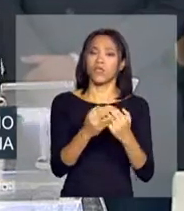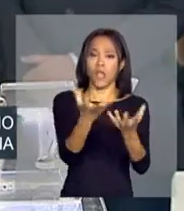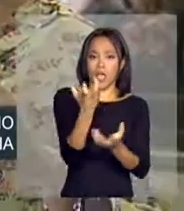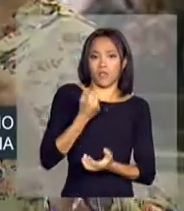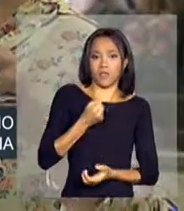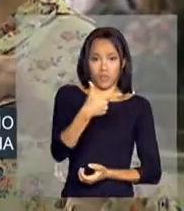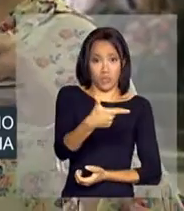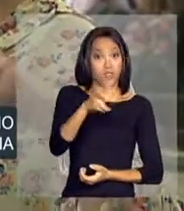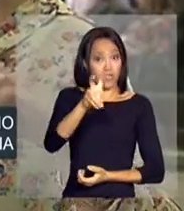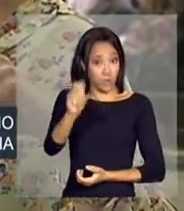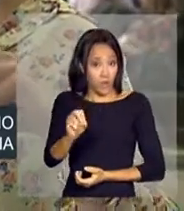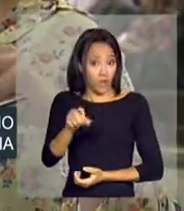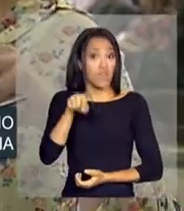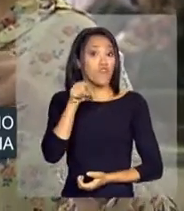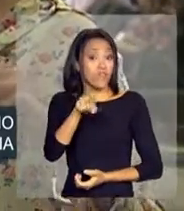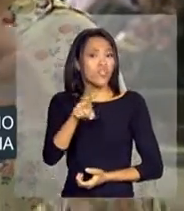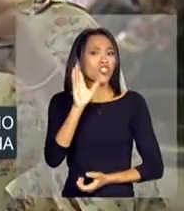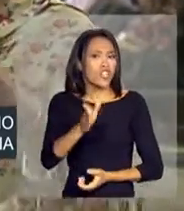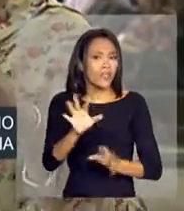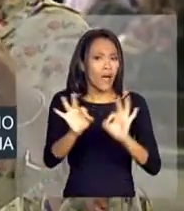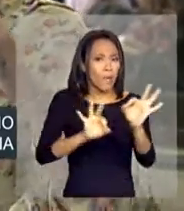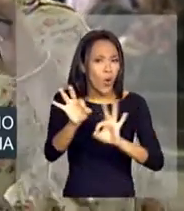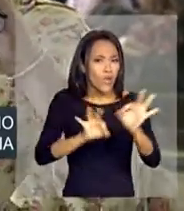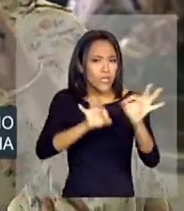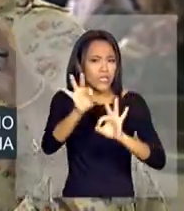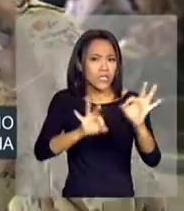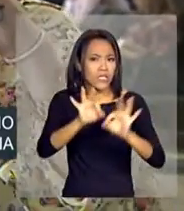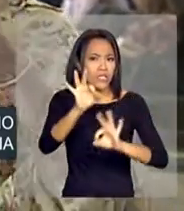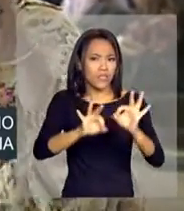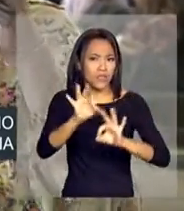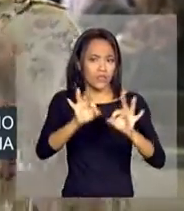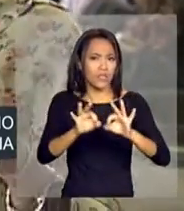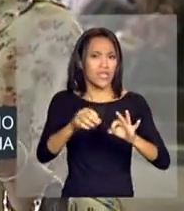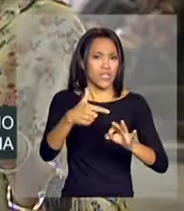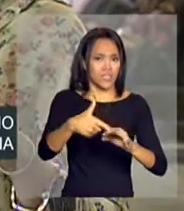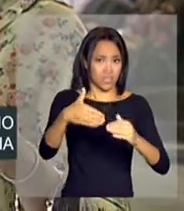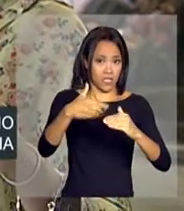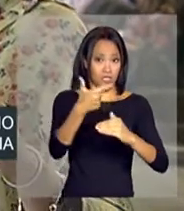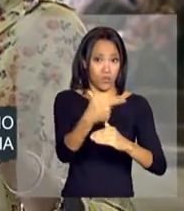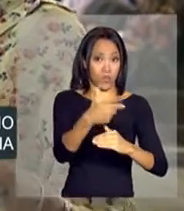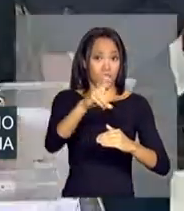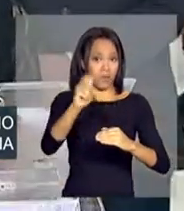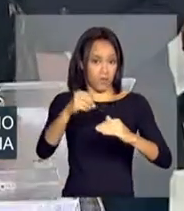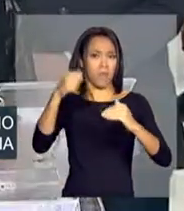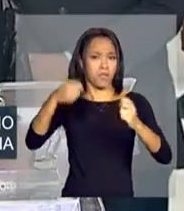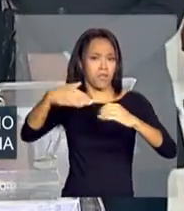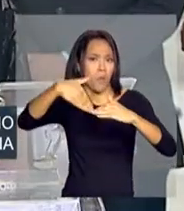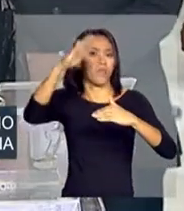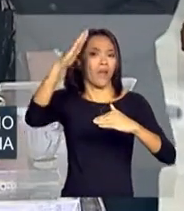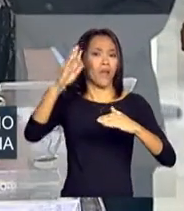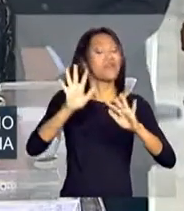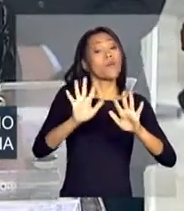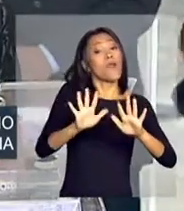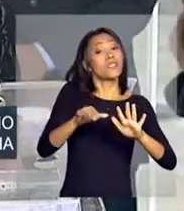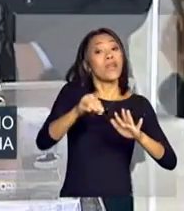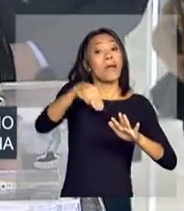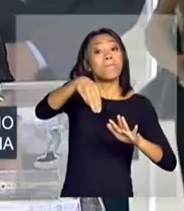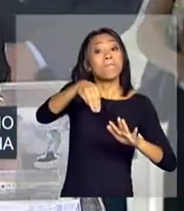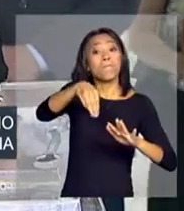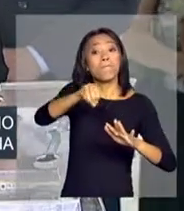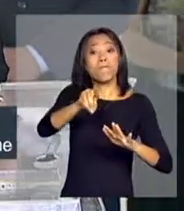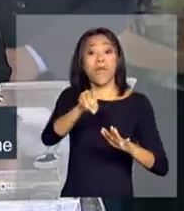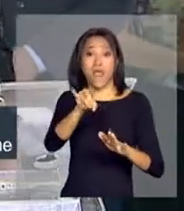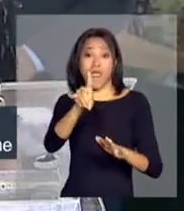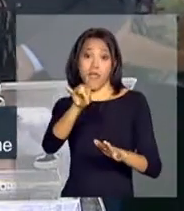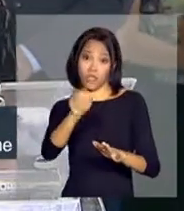Isso. E vocês estão planejando, esse limite deve aumentar? Essa limite deve aumentar? Essa é a média que eu estou te dizendo, já com